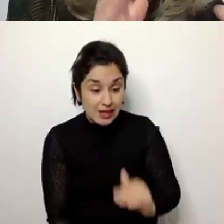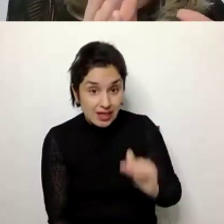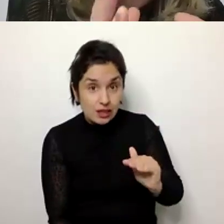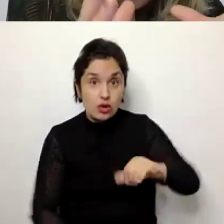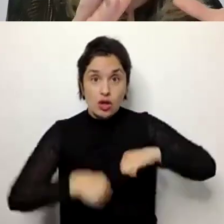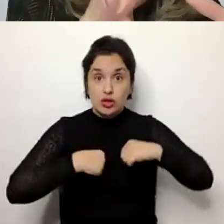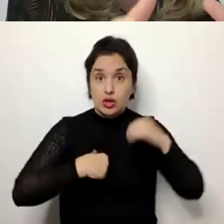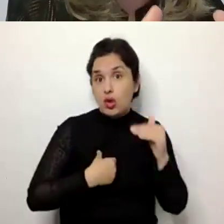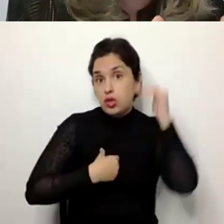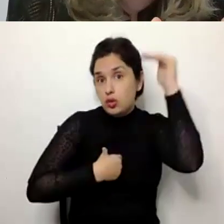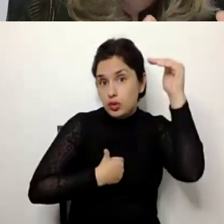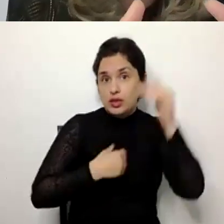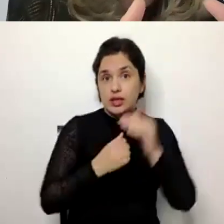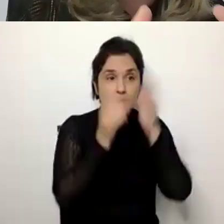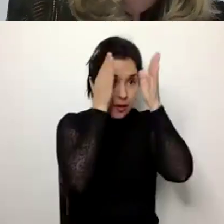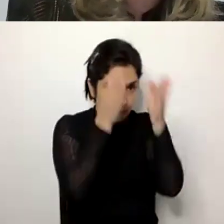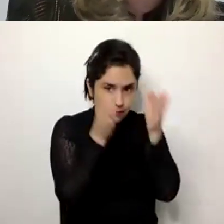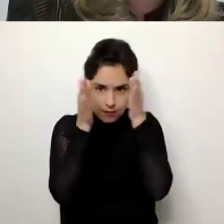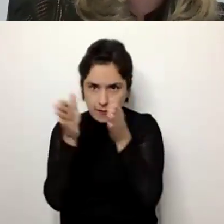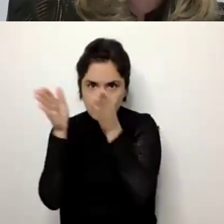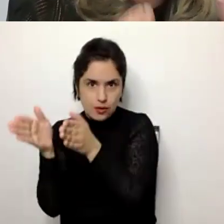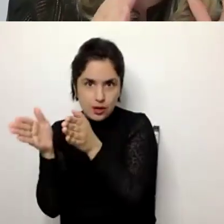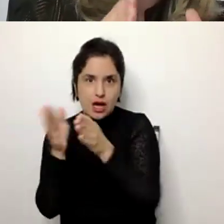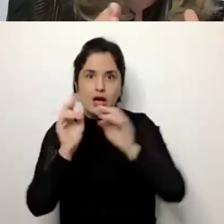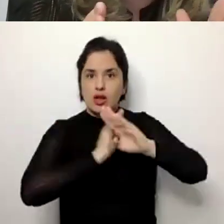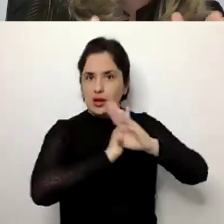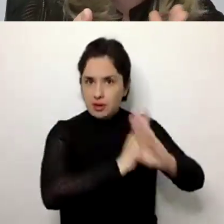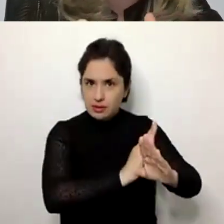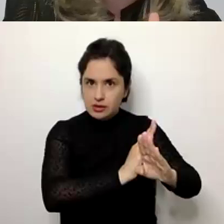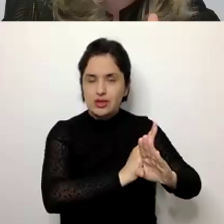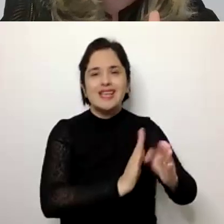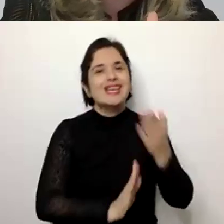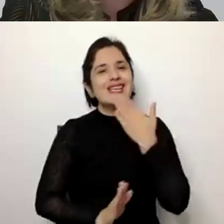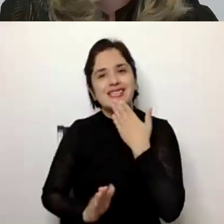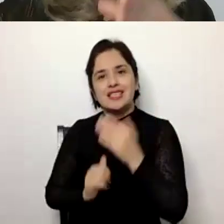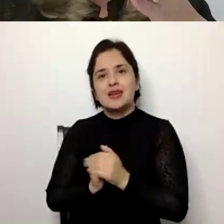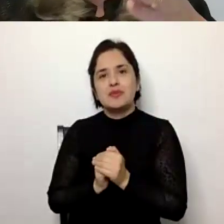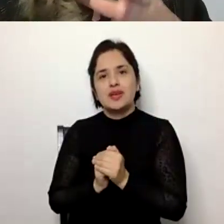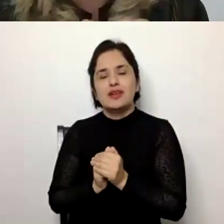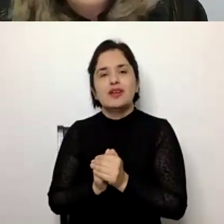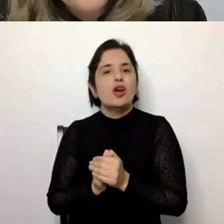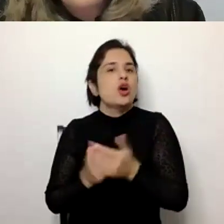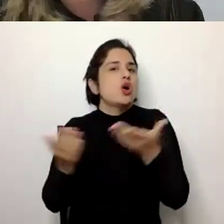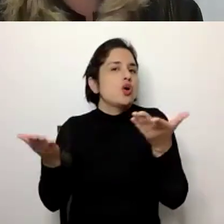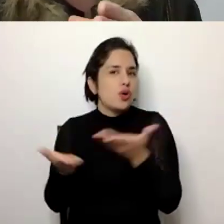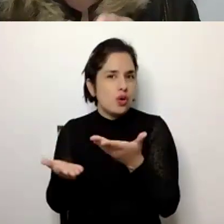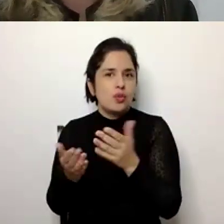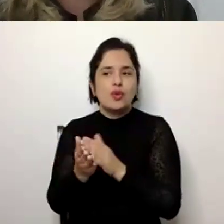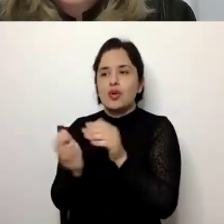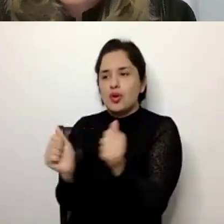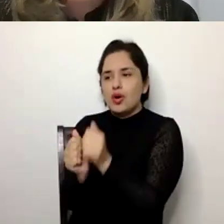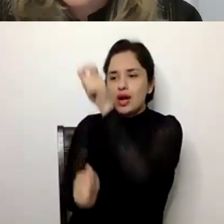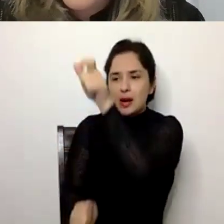que eu vou sempre estar focado nessa questão da prevenção e também a atuação que eu tenho com a pessoa